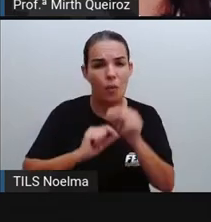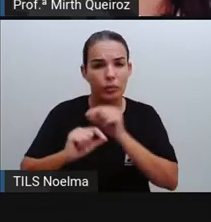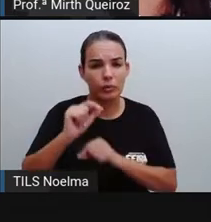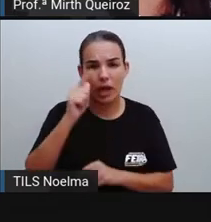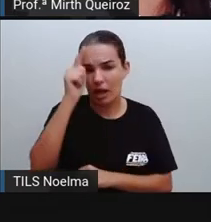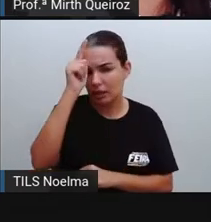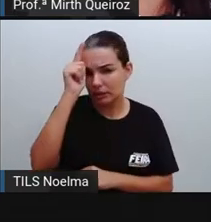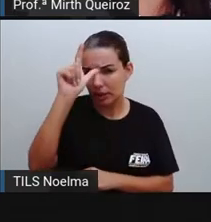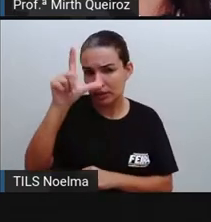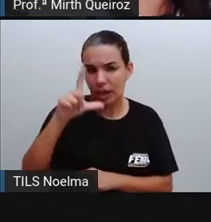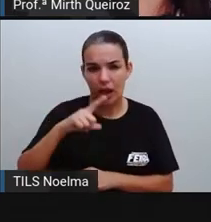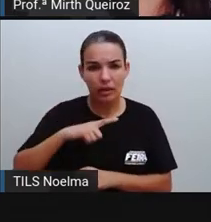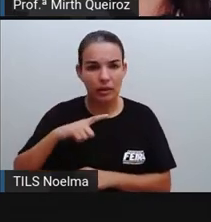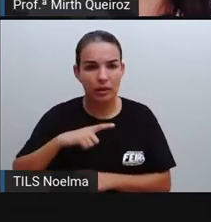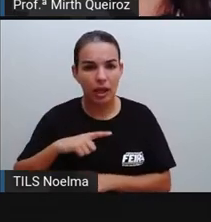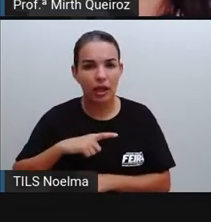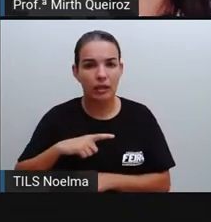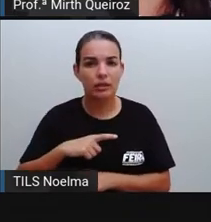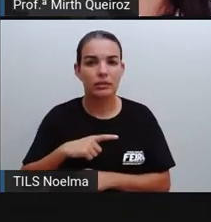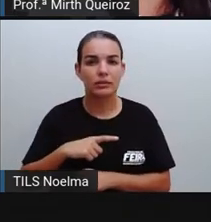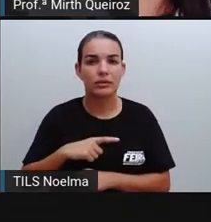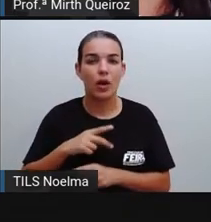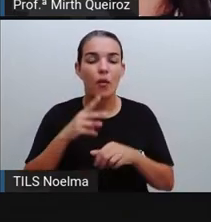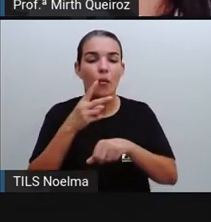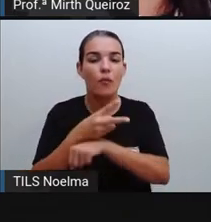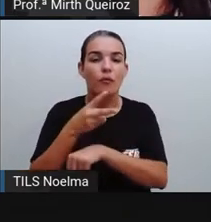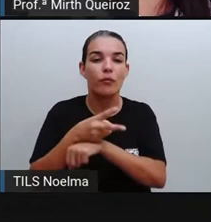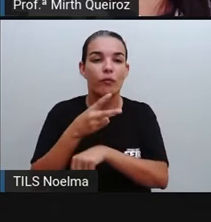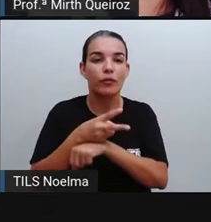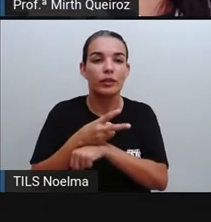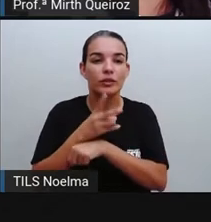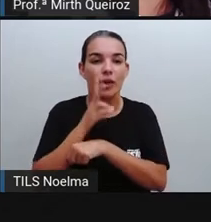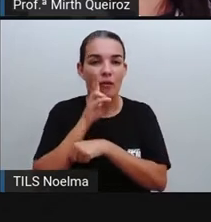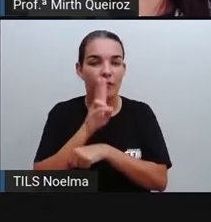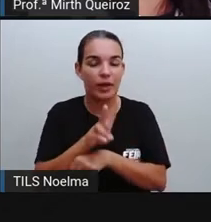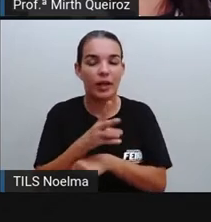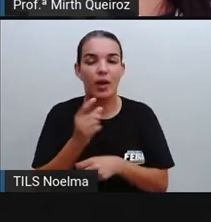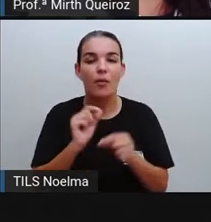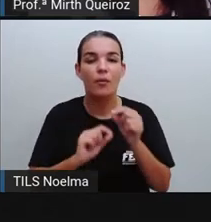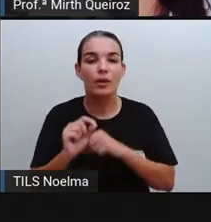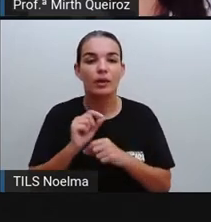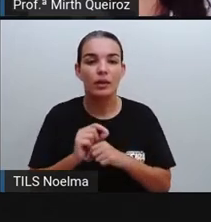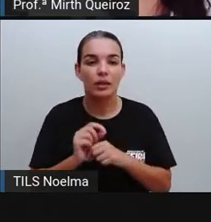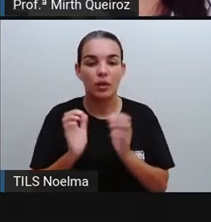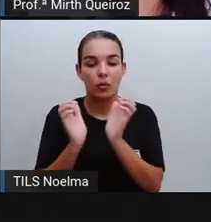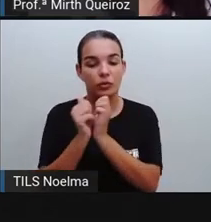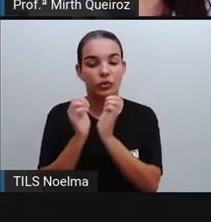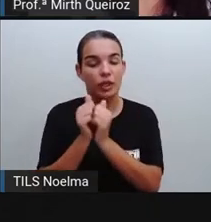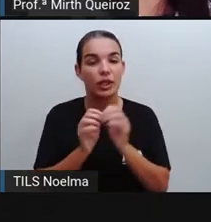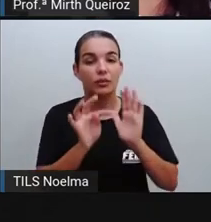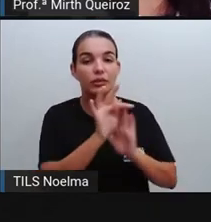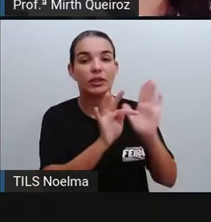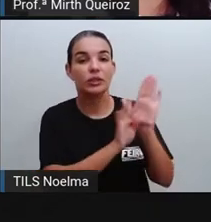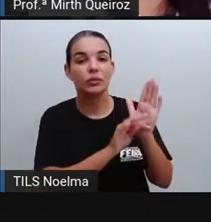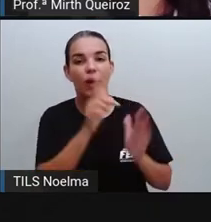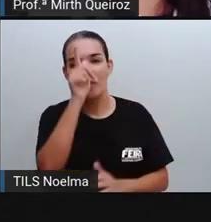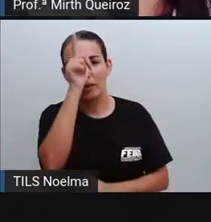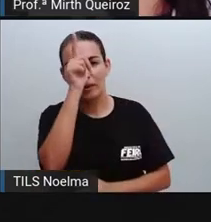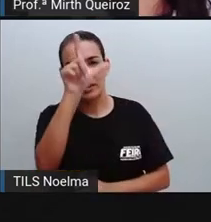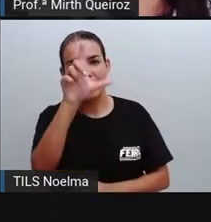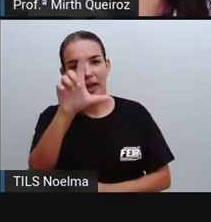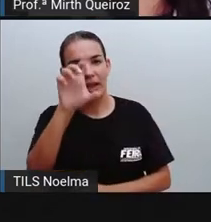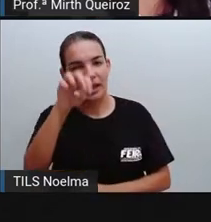lendas, eu trouxe aqui para vocês um vídeo onde nós iremos falar sobre o gênero textual, né? Lendas